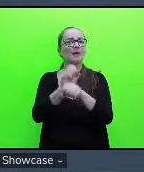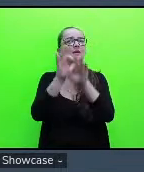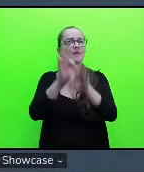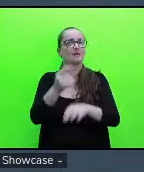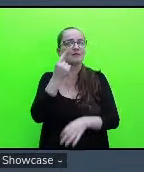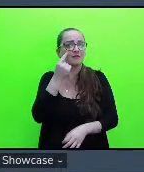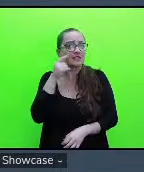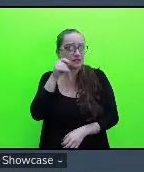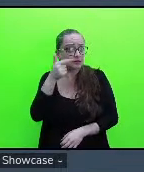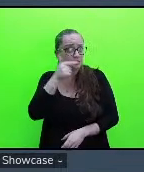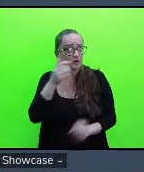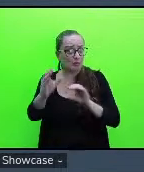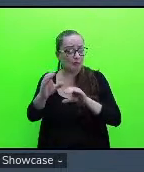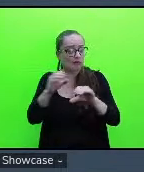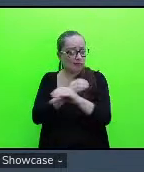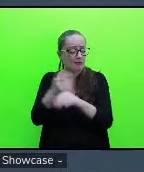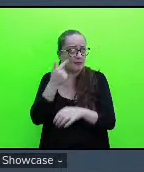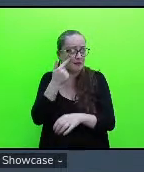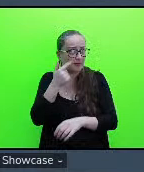consigo trocar aqui só um momento